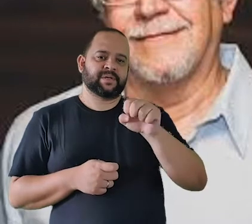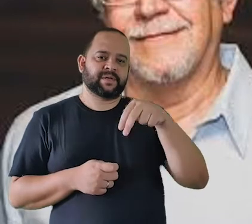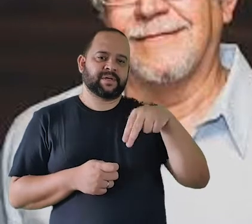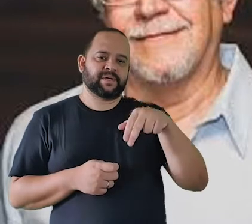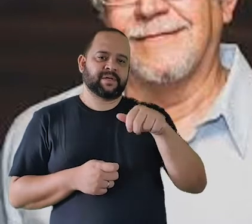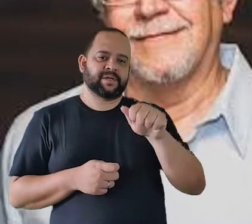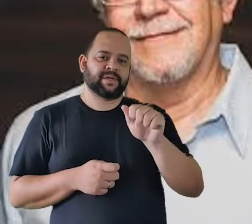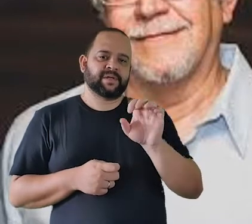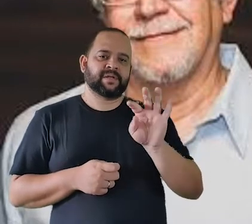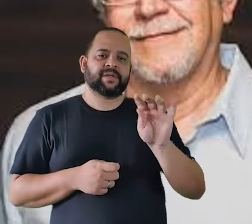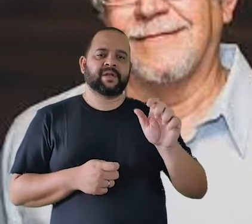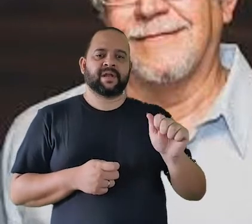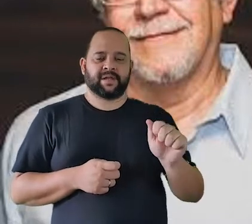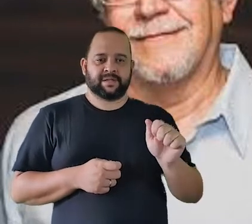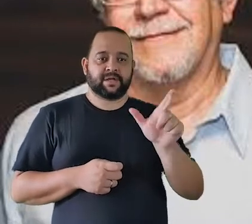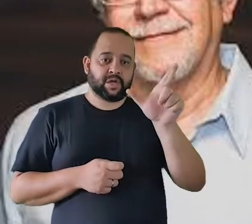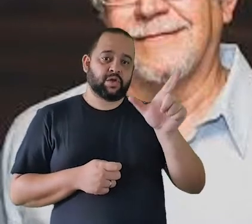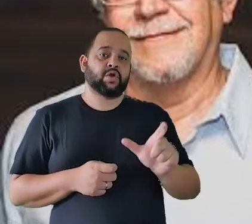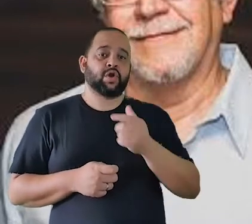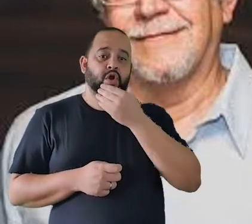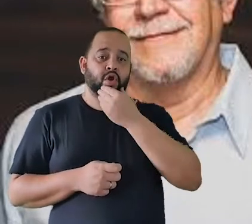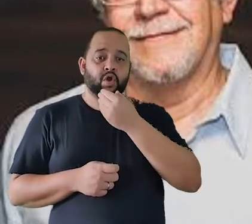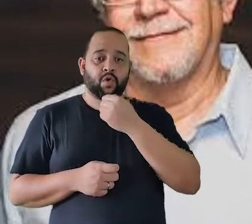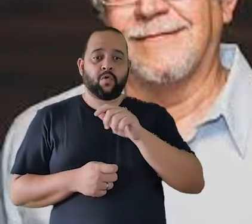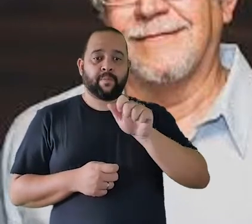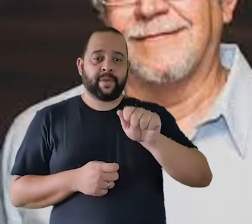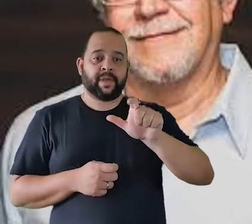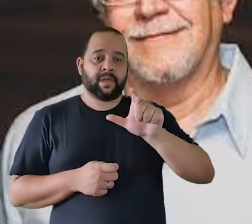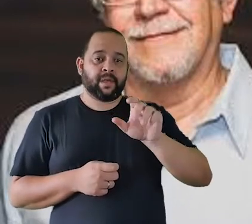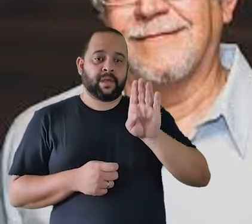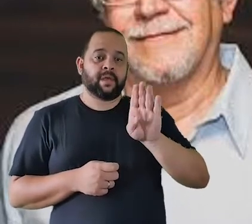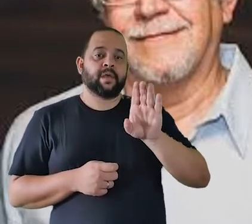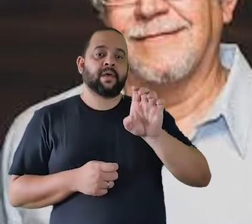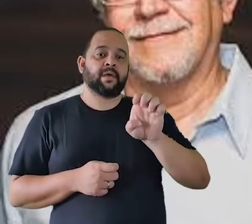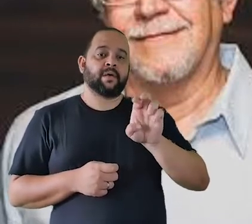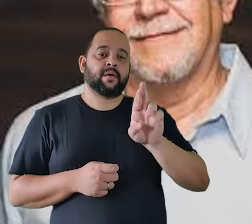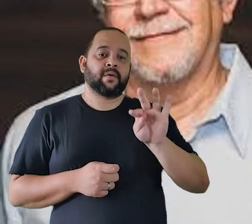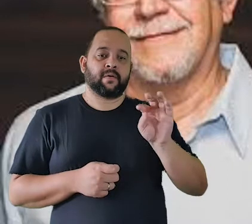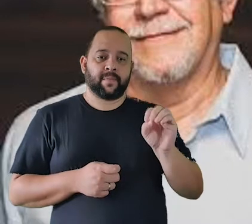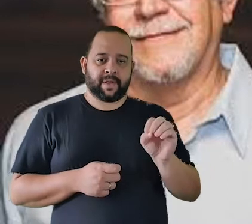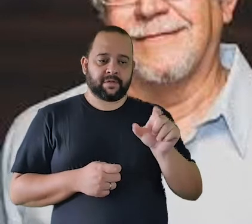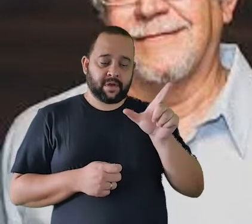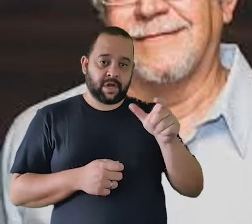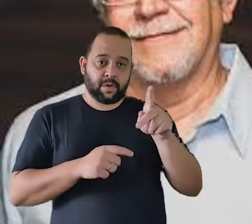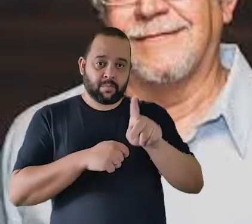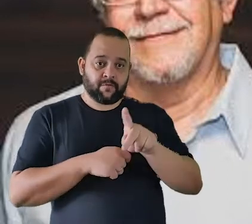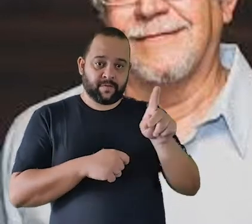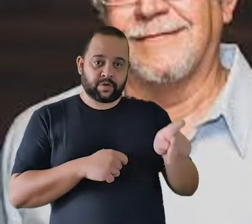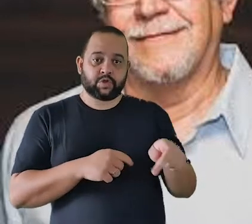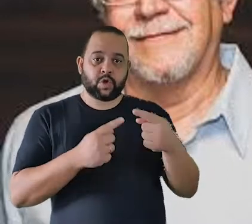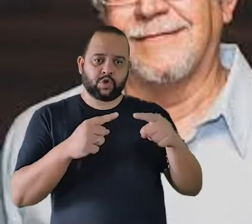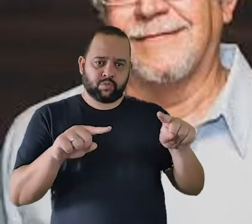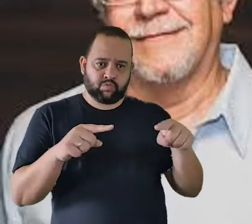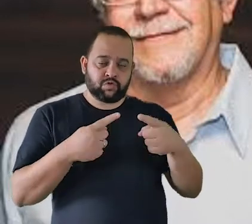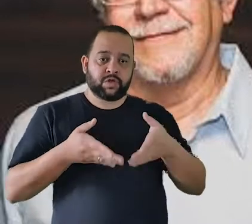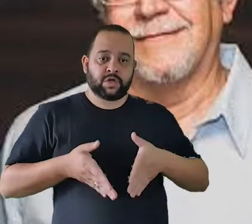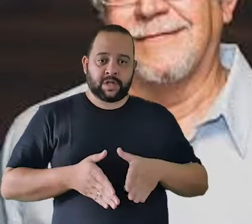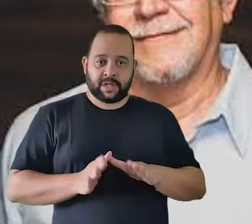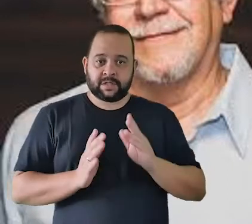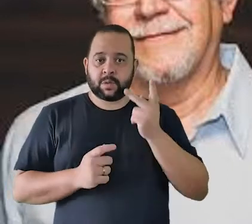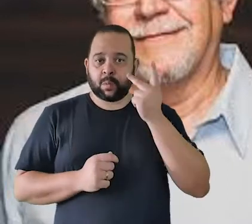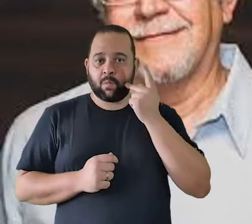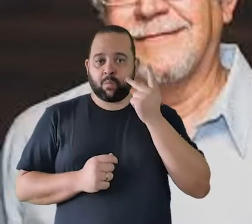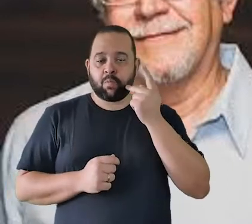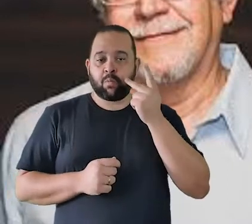um compositor, organista, pianista e professor de música que nasceu em Fortaleza, lá no Ceará,